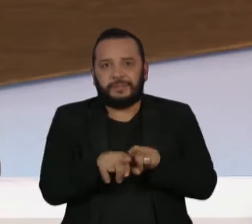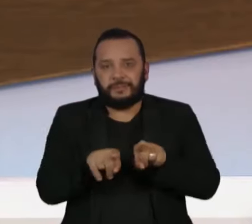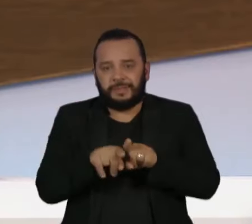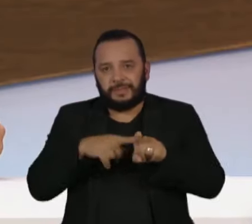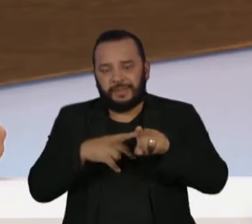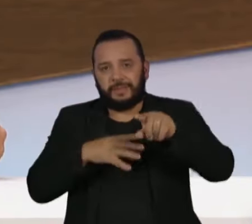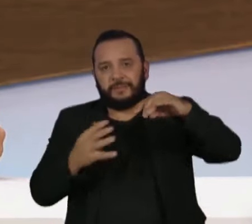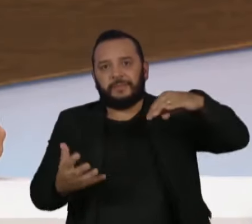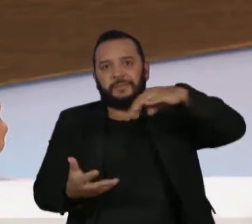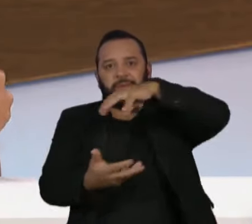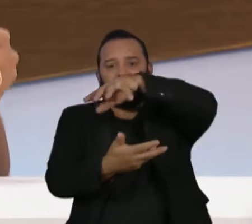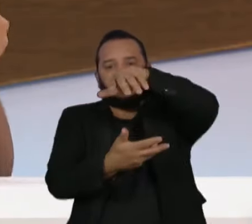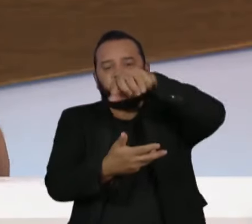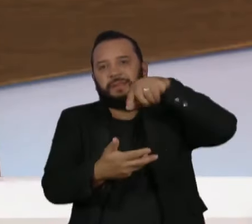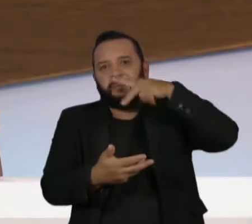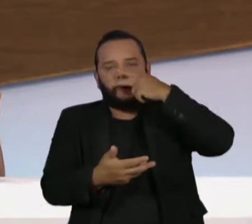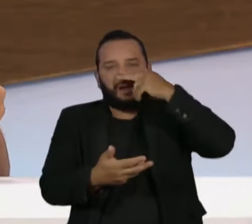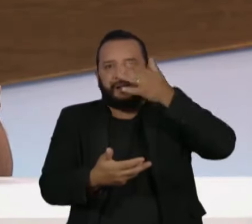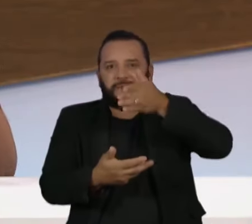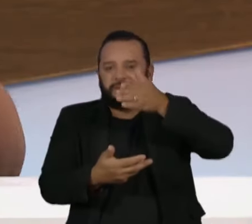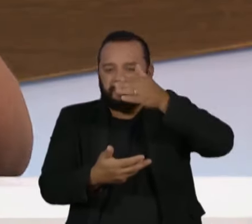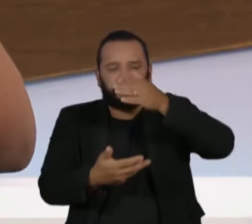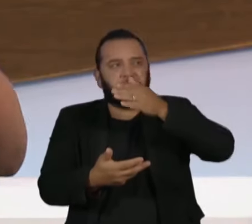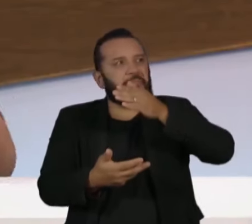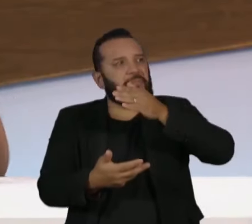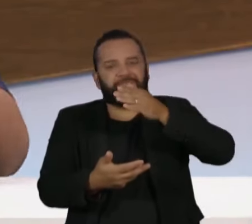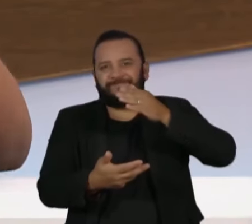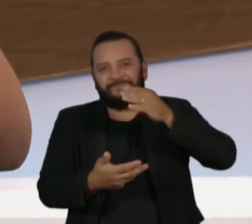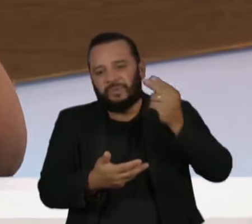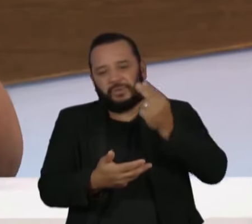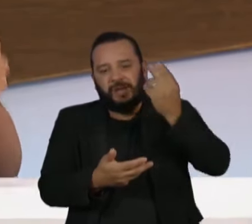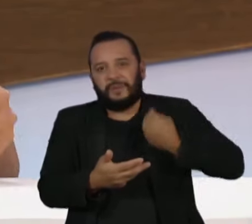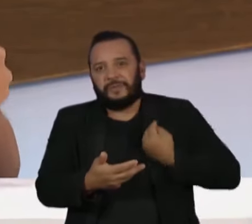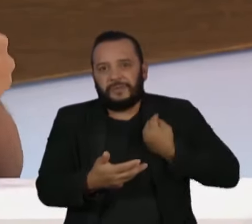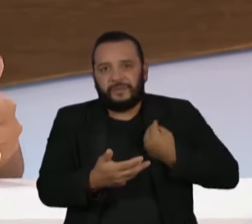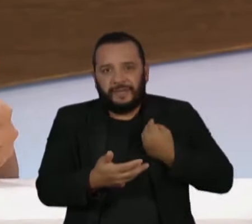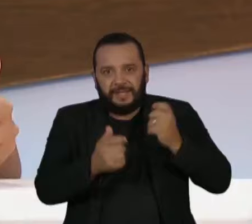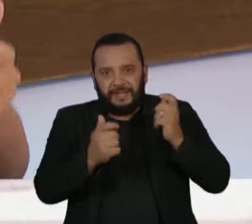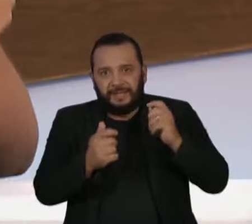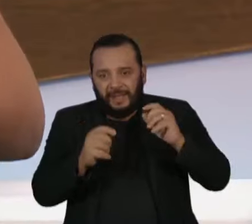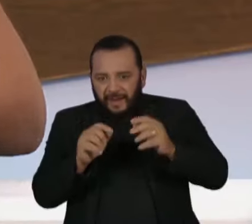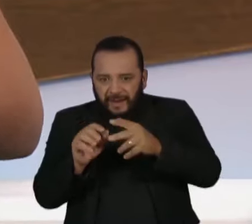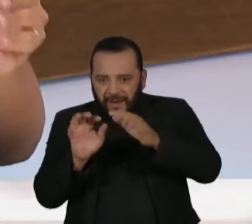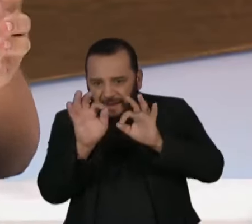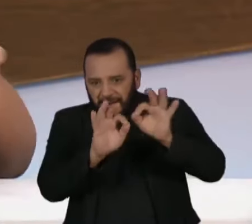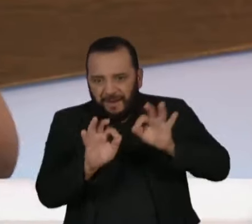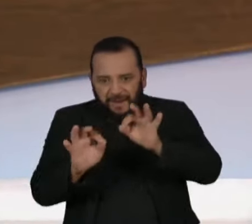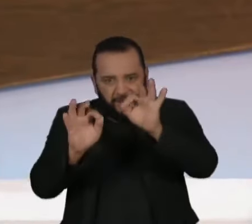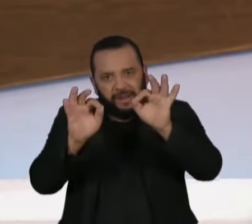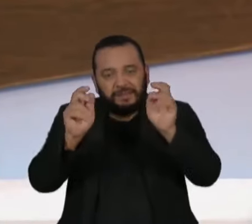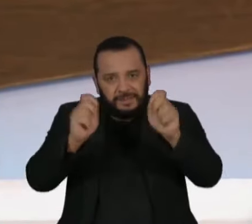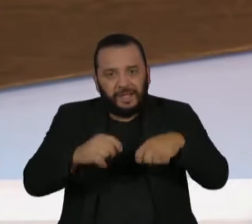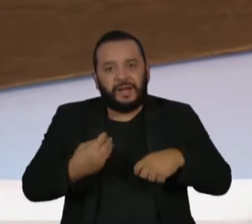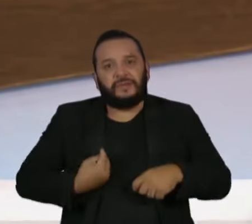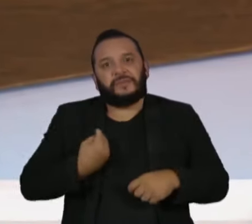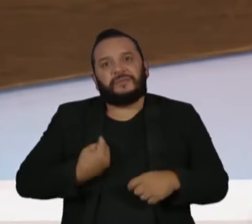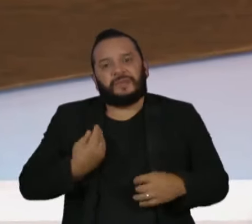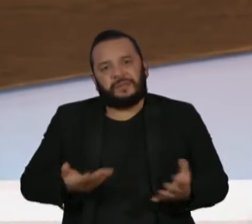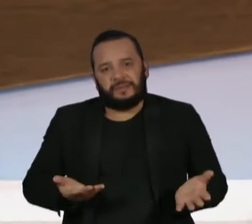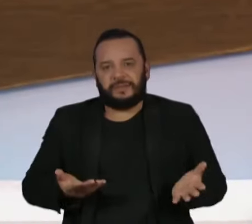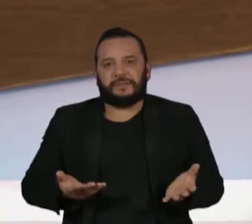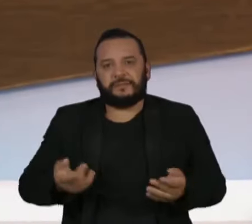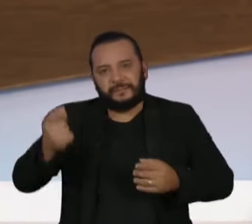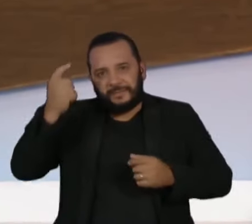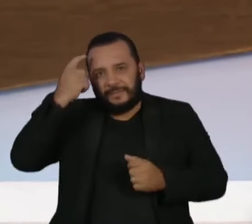em planetas vivos. Não é um dever nosso, a partir do momento em que a gente aceita a ideia de que o biocentrismo